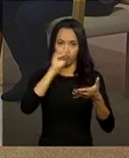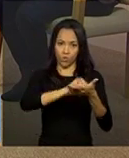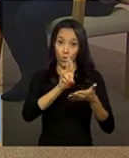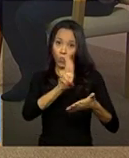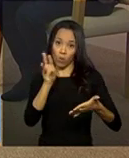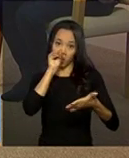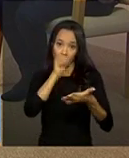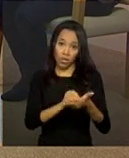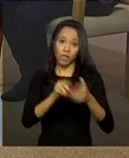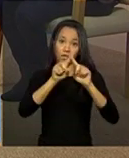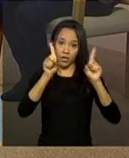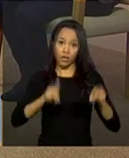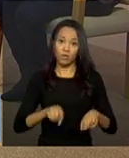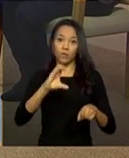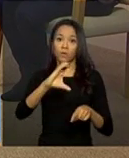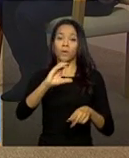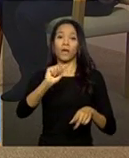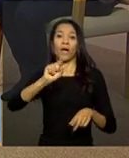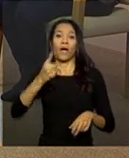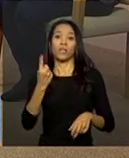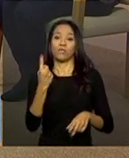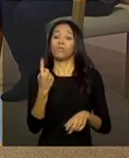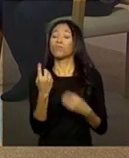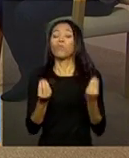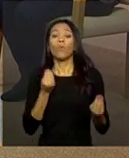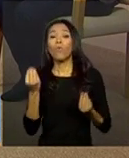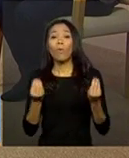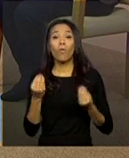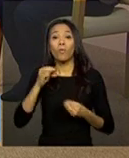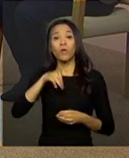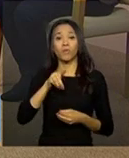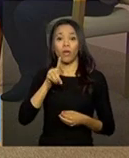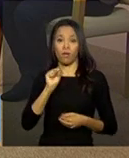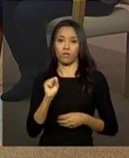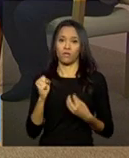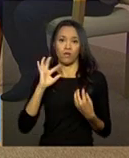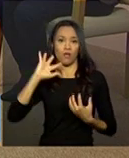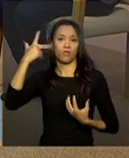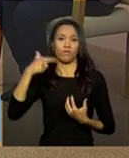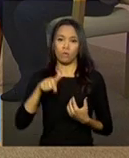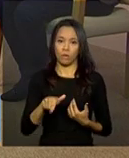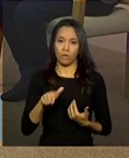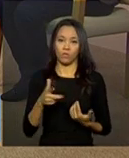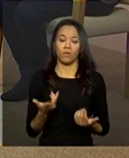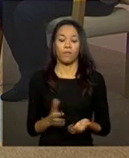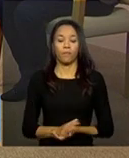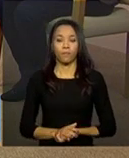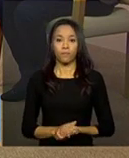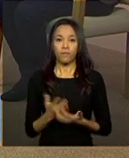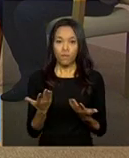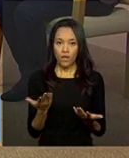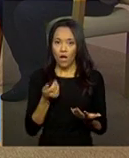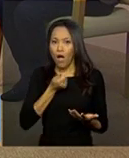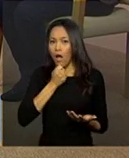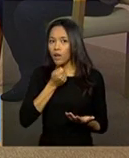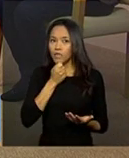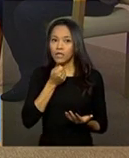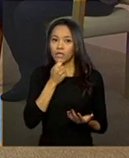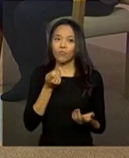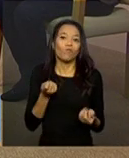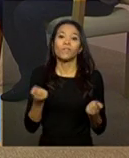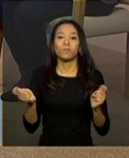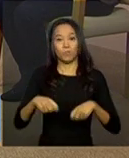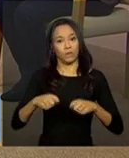Sociais? Como é que o MDS está tratando disso? É, como o Caio mencionou, neste momento ainda não será possível.